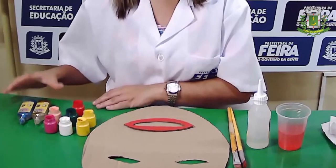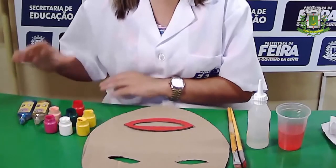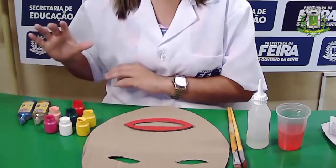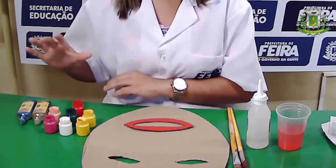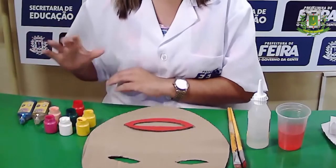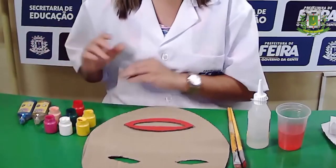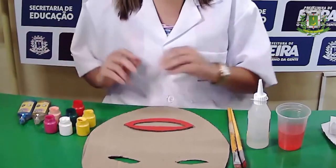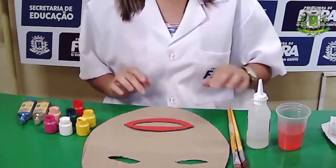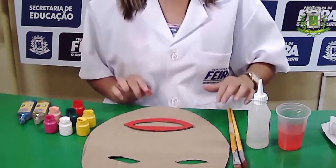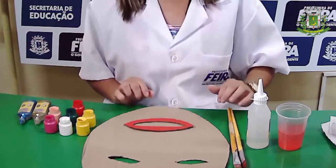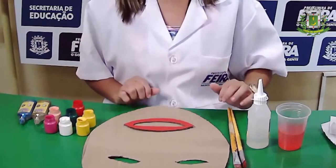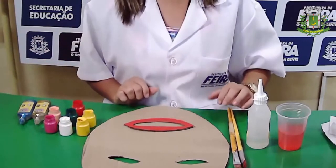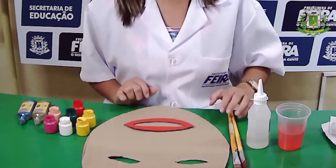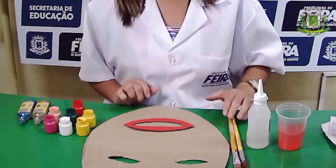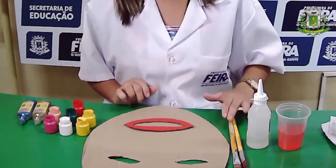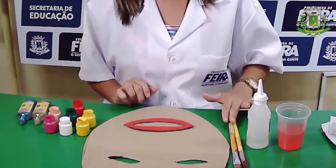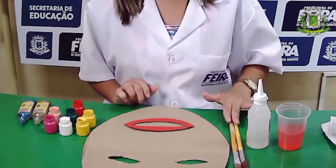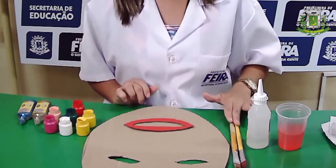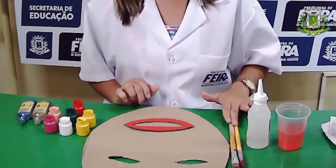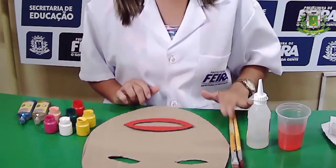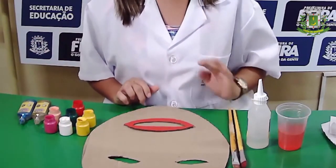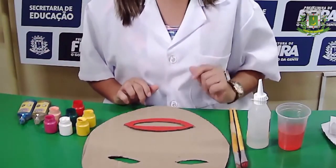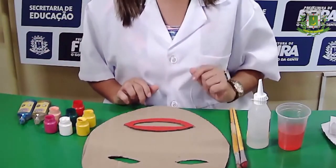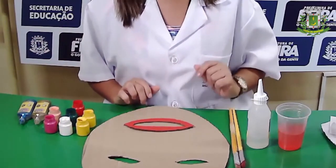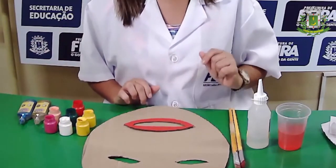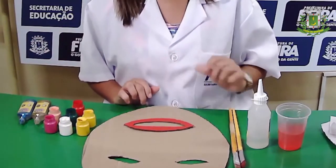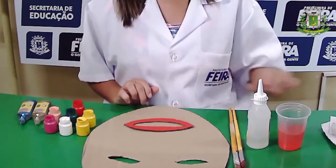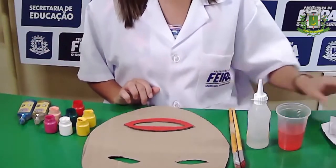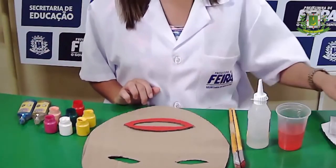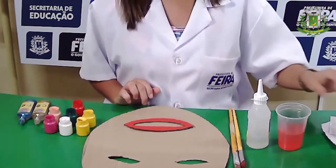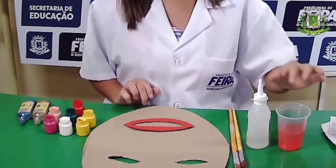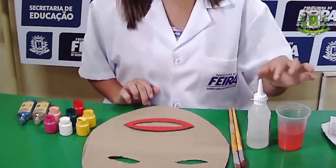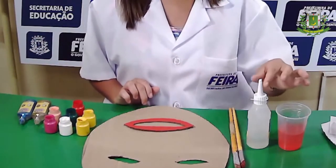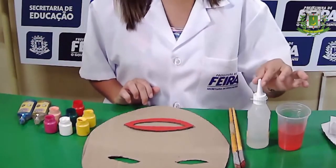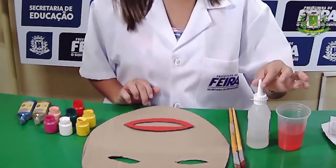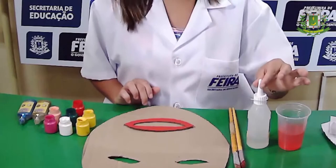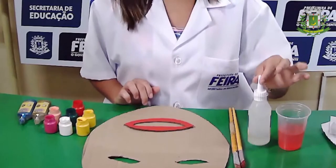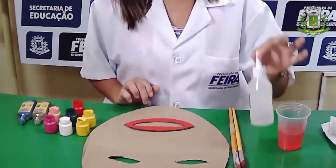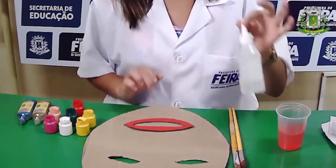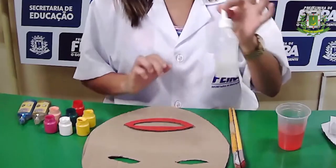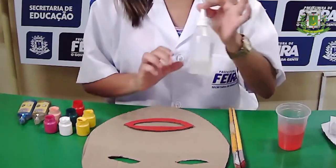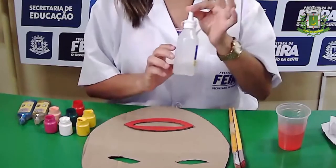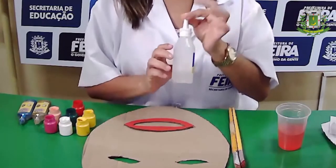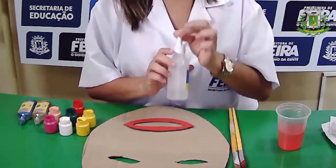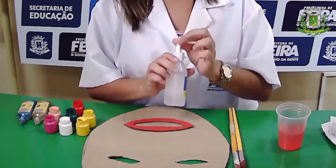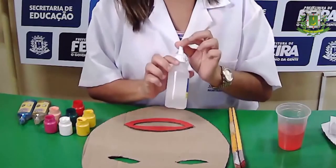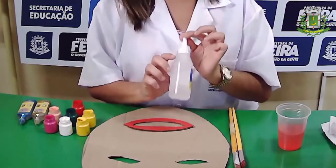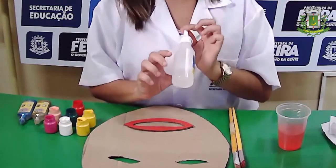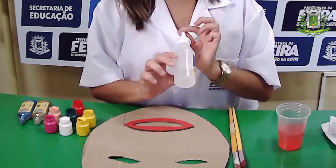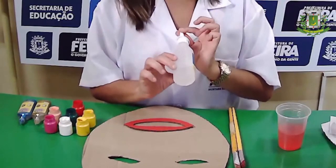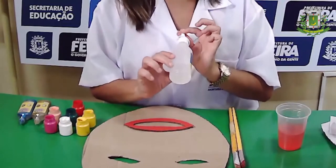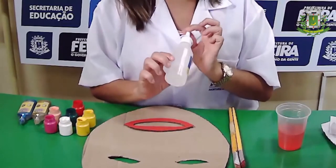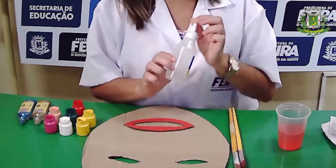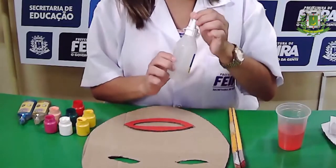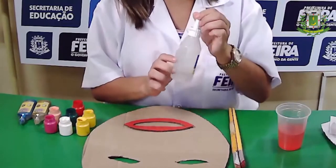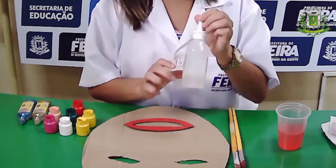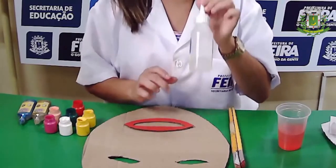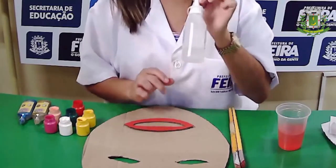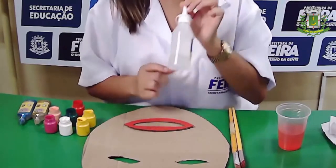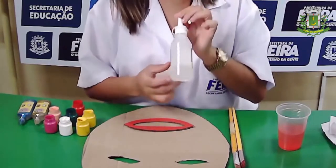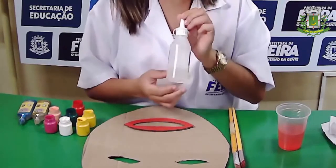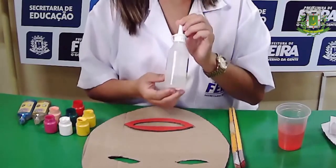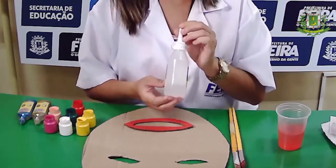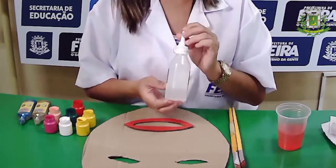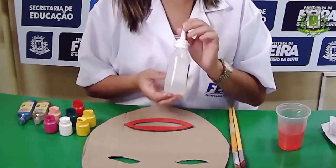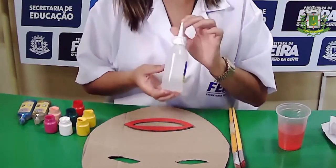passar também, tá? Pincel, e eu trouxe também para mostrar o segundo ano, essa aqui é a